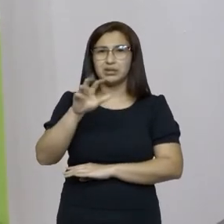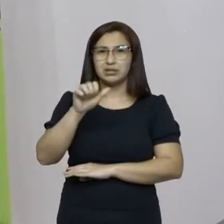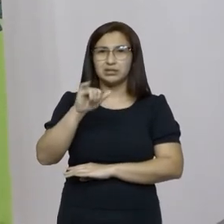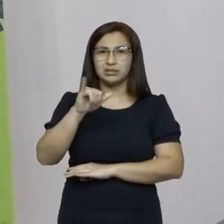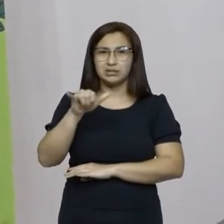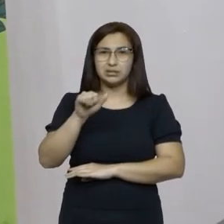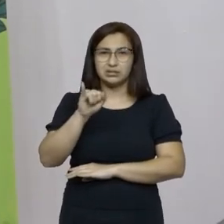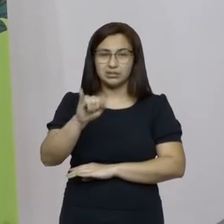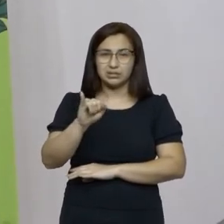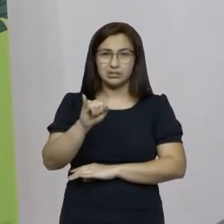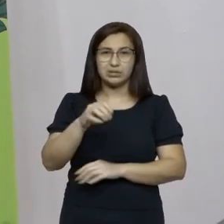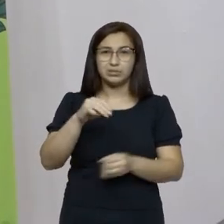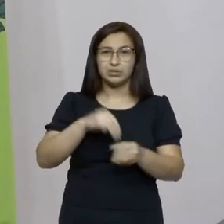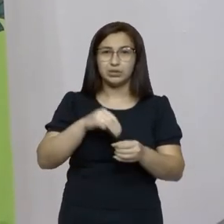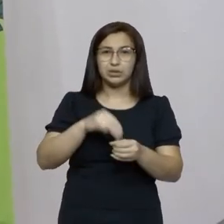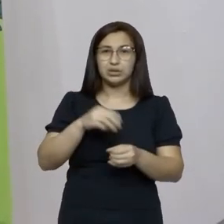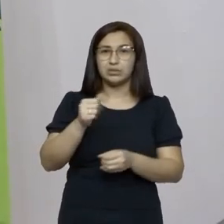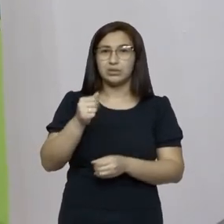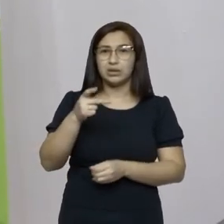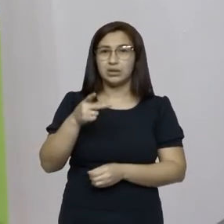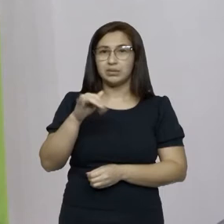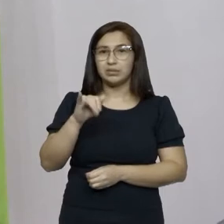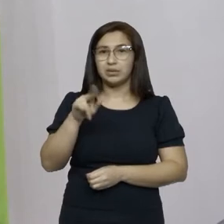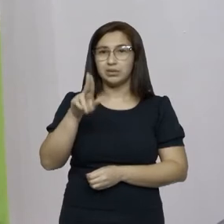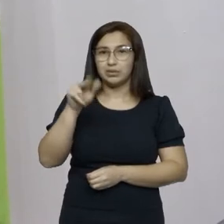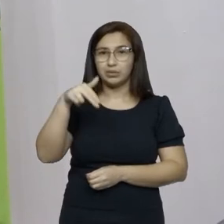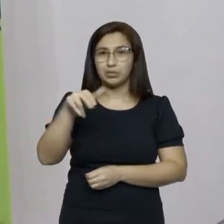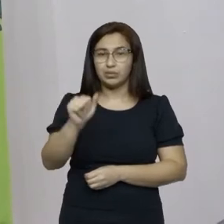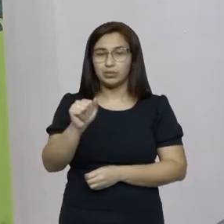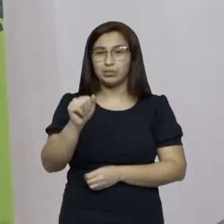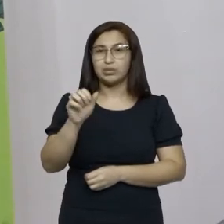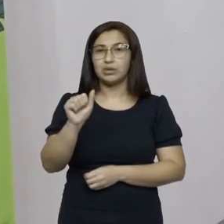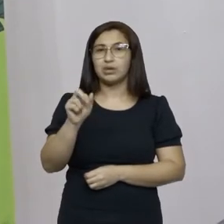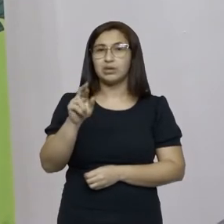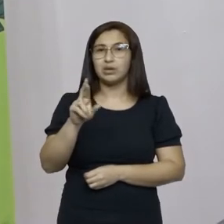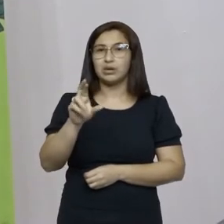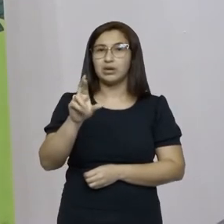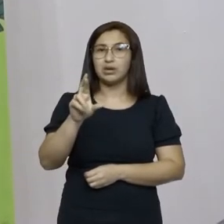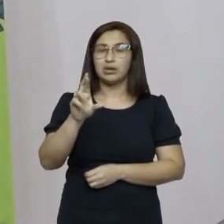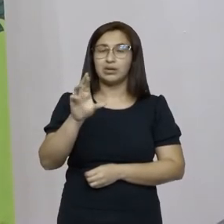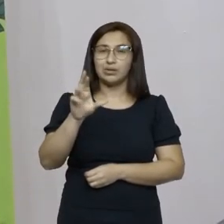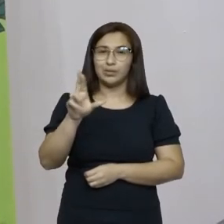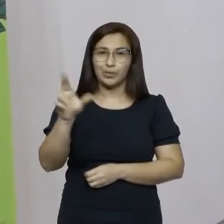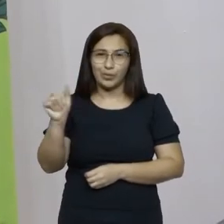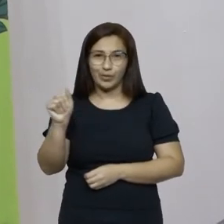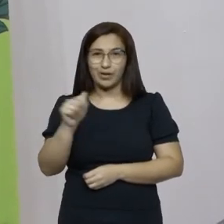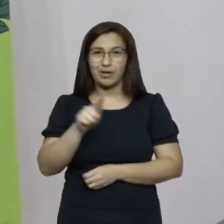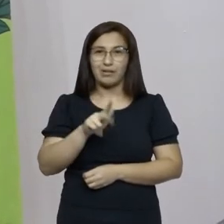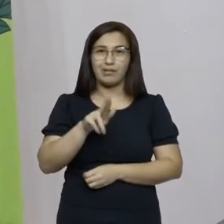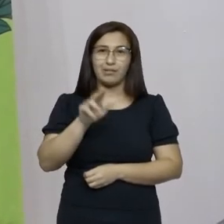de Apiúna Escura Blumenau Guabiruba